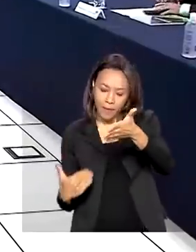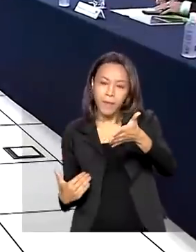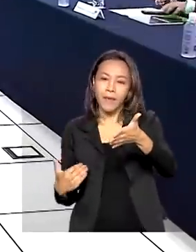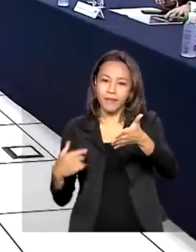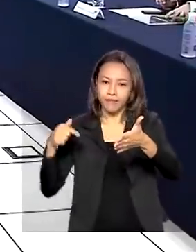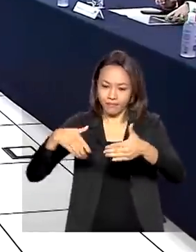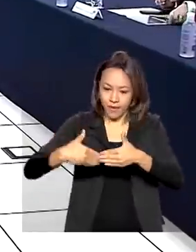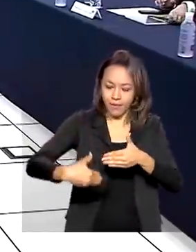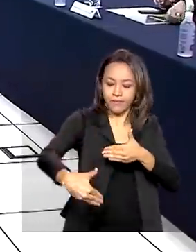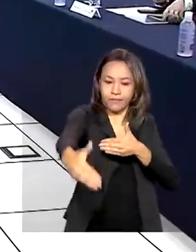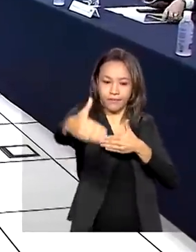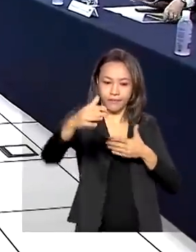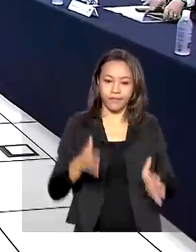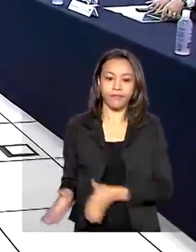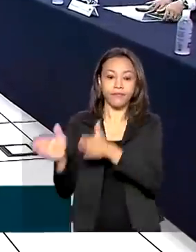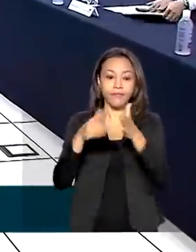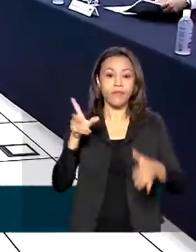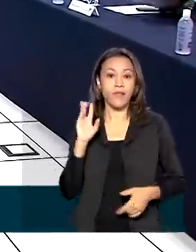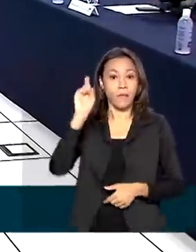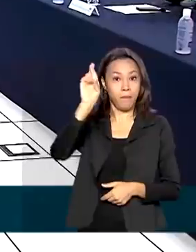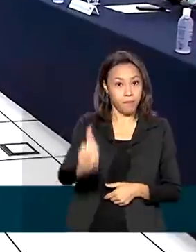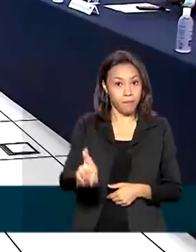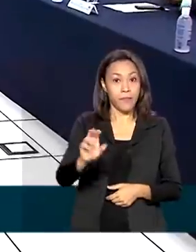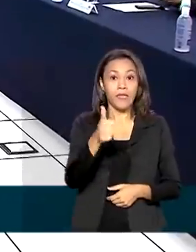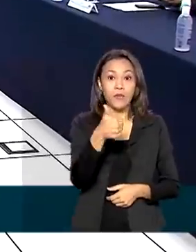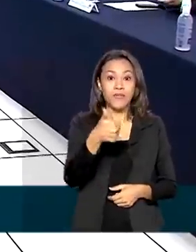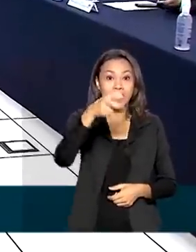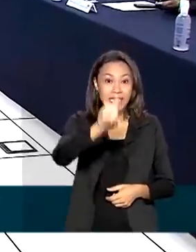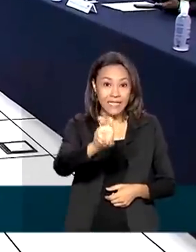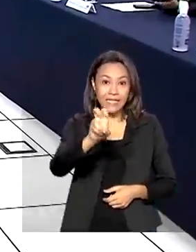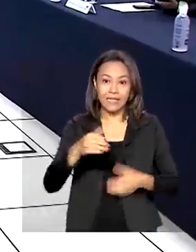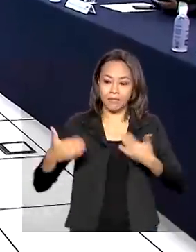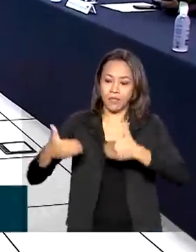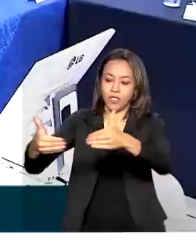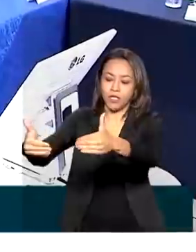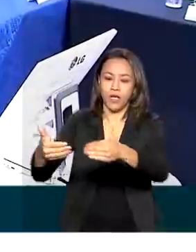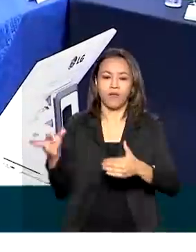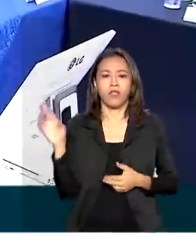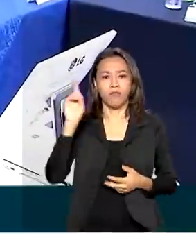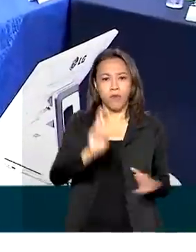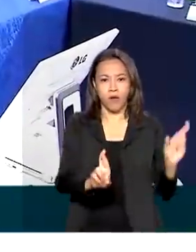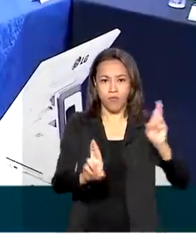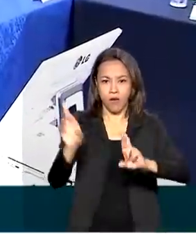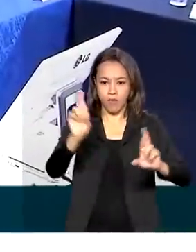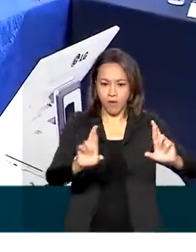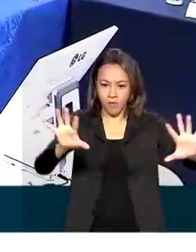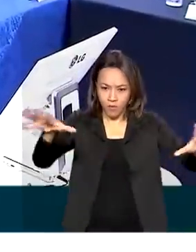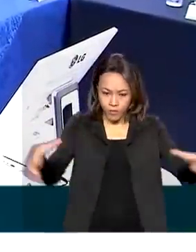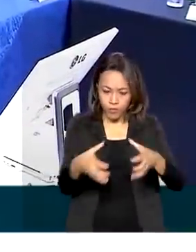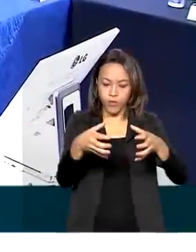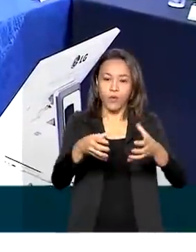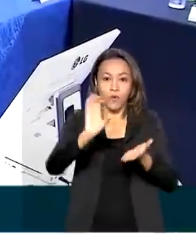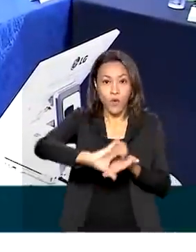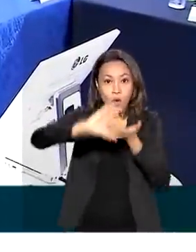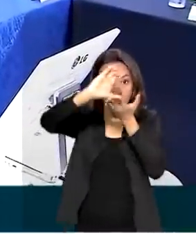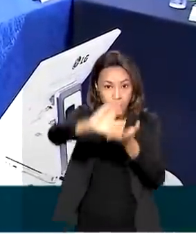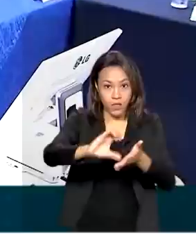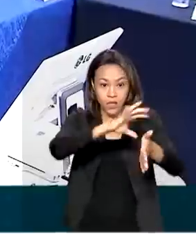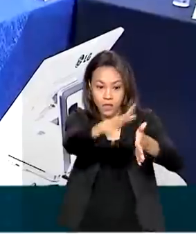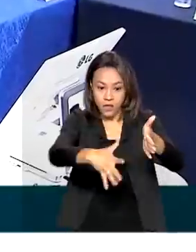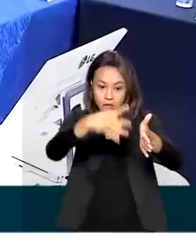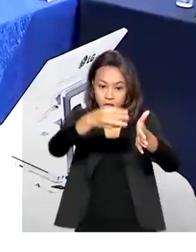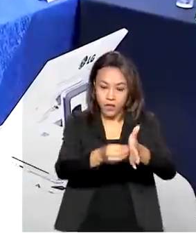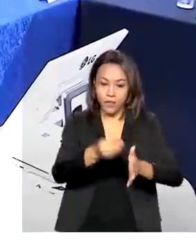Participaram do encontro representantes dos 15 ministérios que fazem parte do Conselho Nacional da Amazônia Legal. O vice